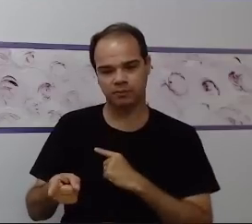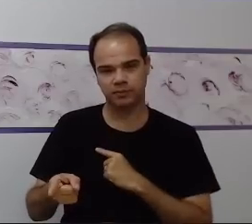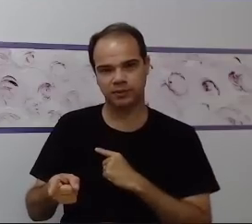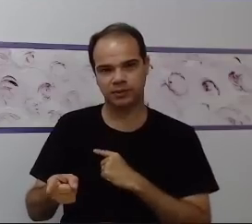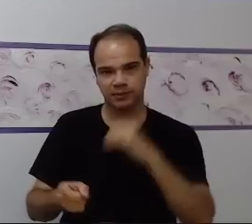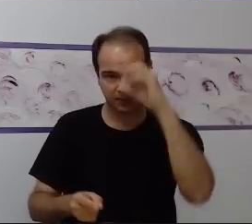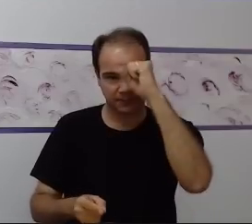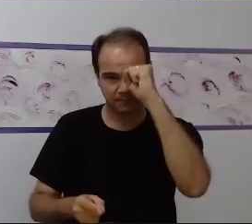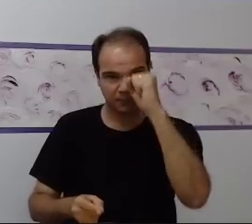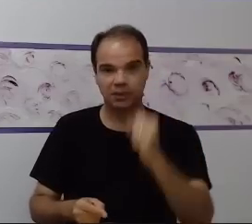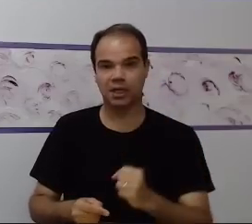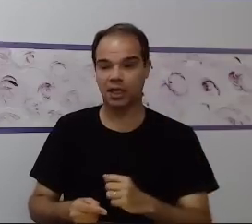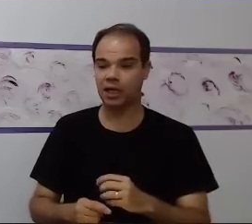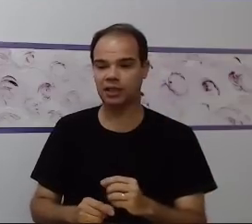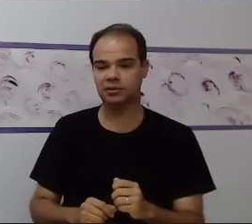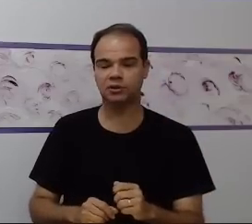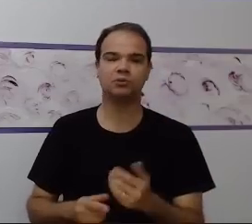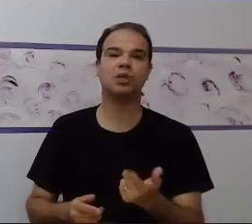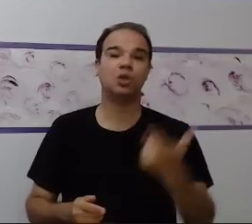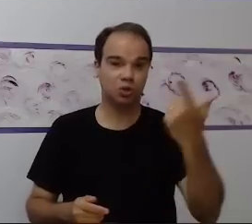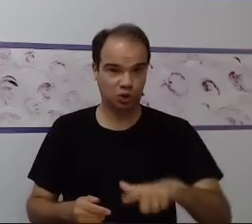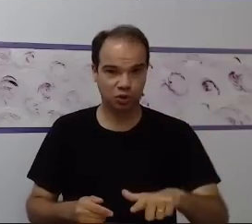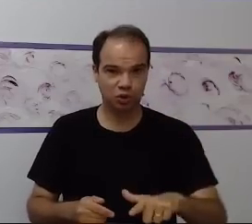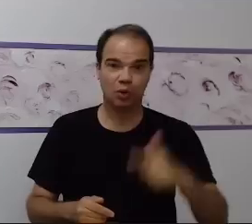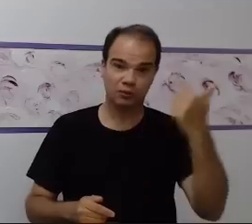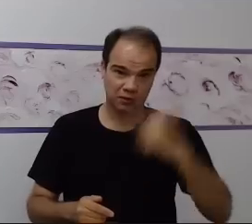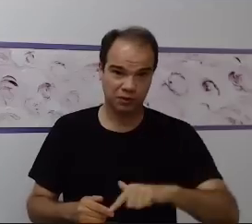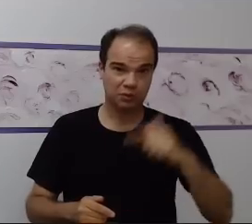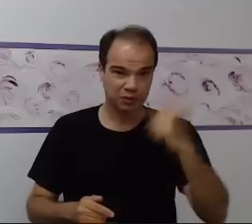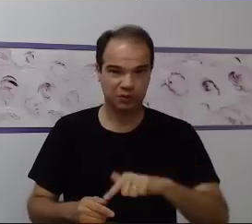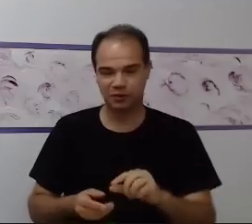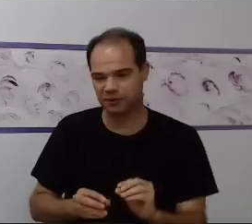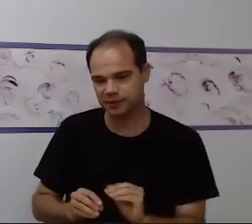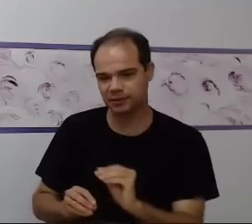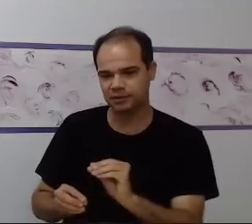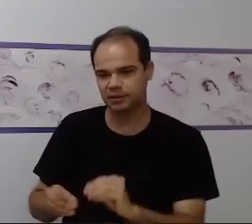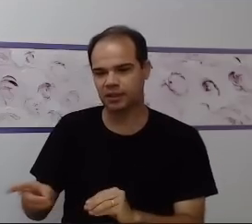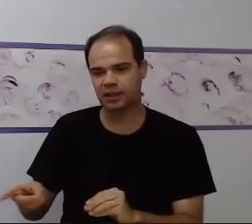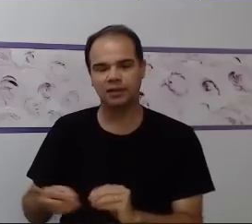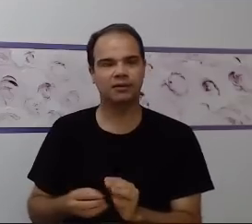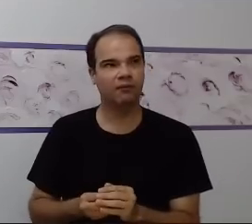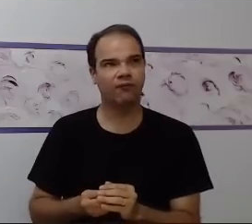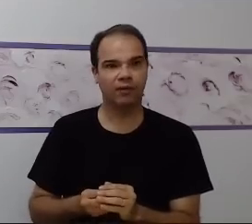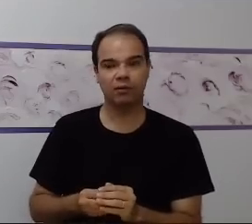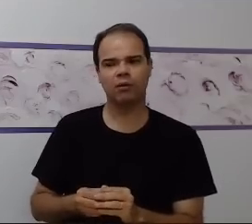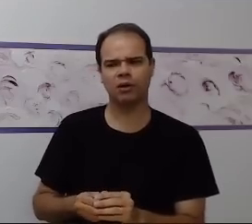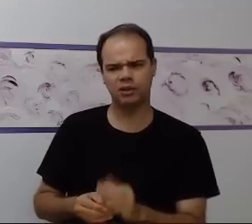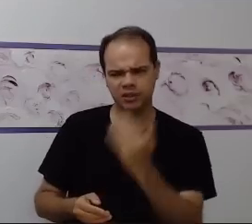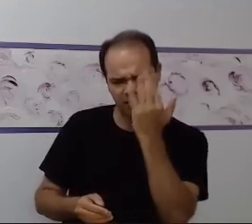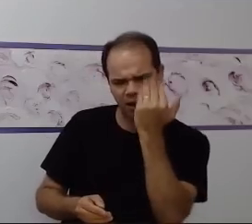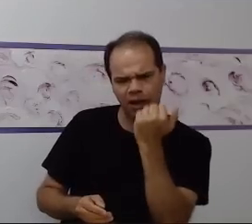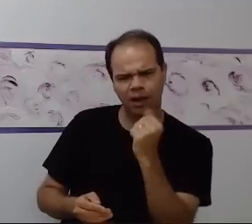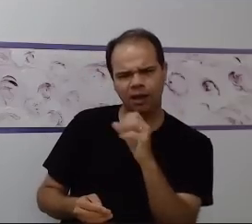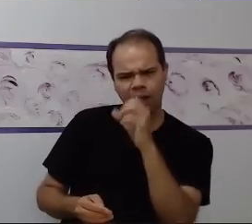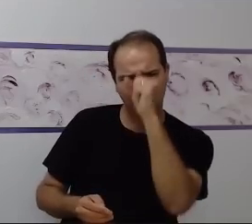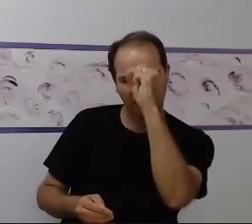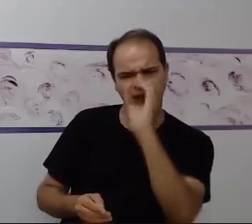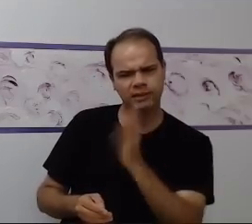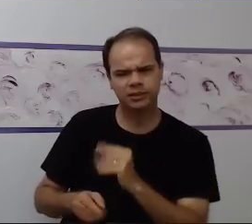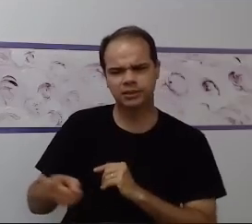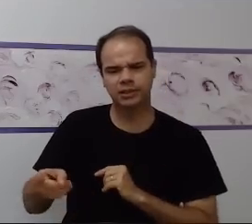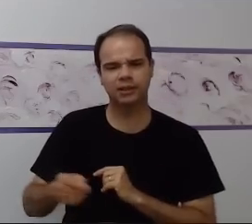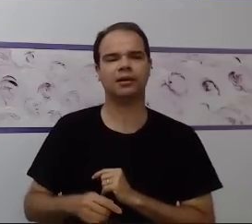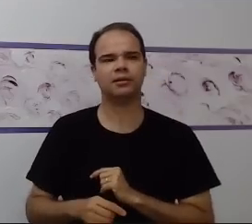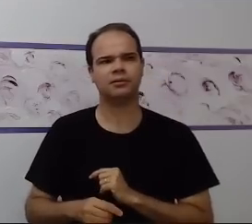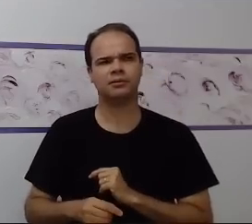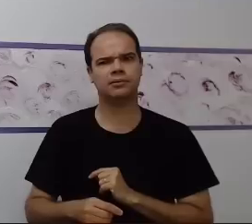adquiriu o domínio, adquiriu o desenvolvimento e você retira. Então, assim, não é ruim trabalhar de